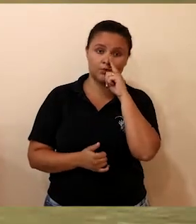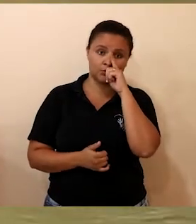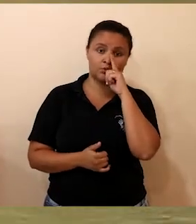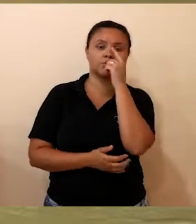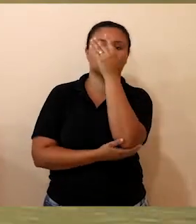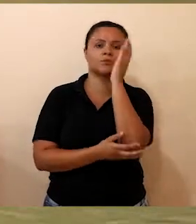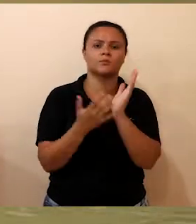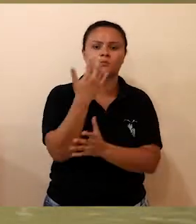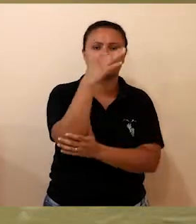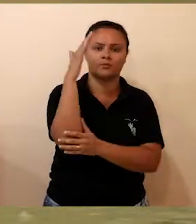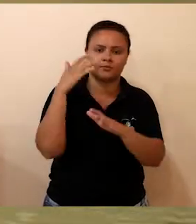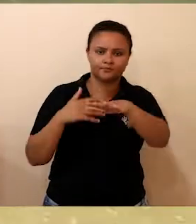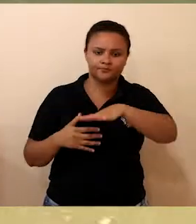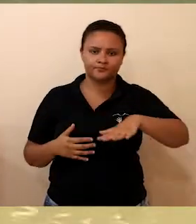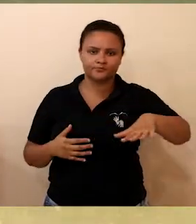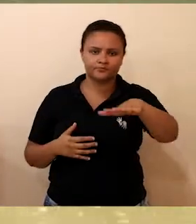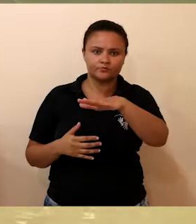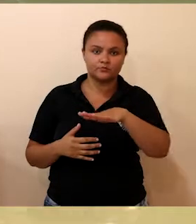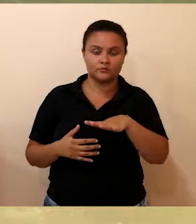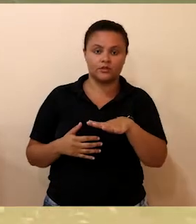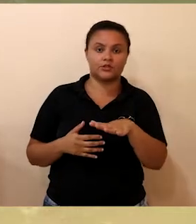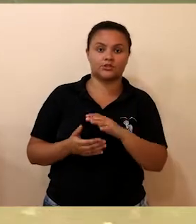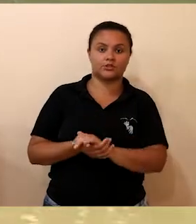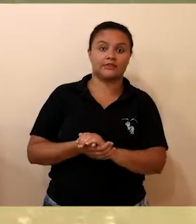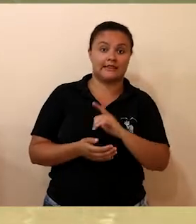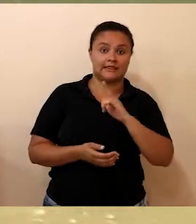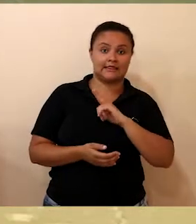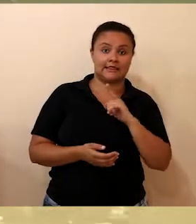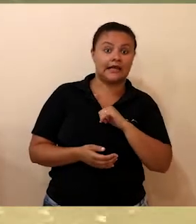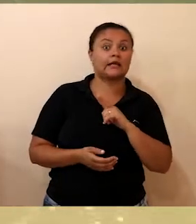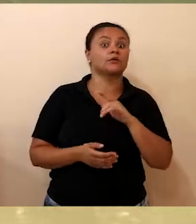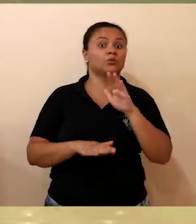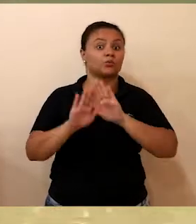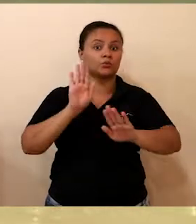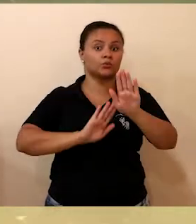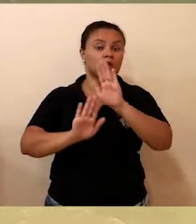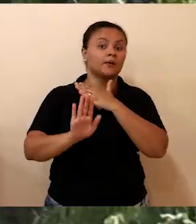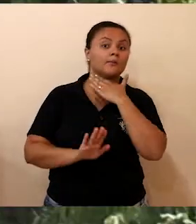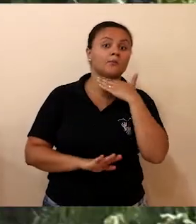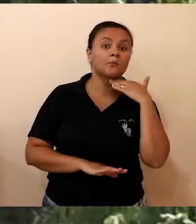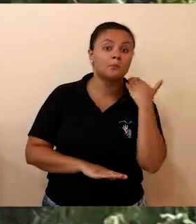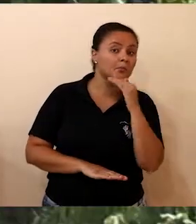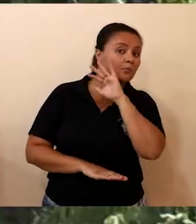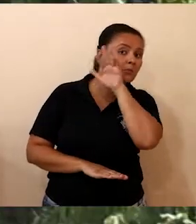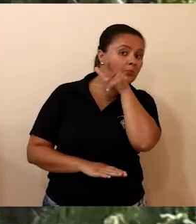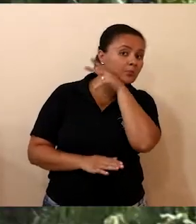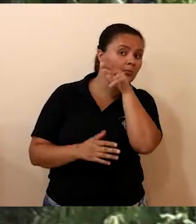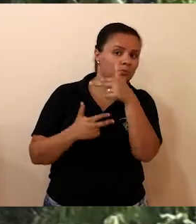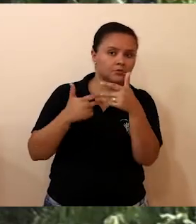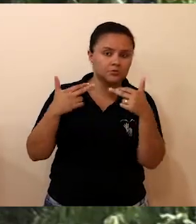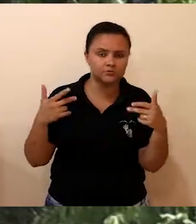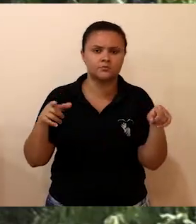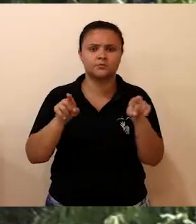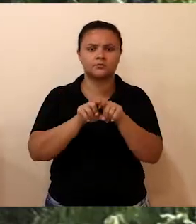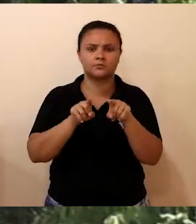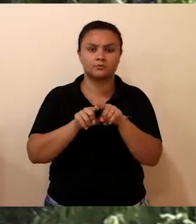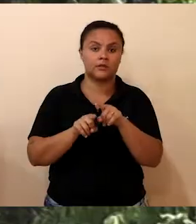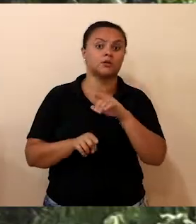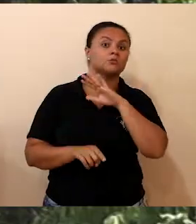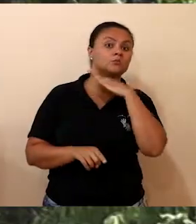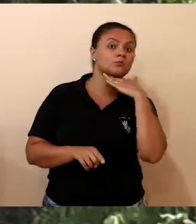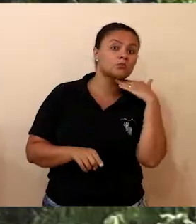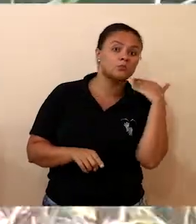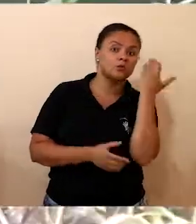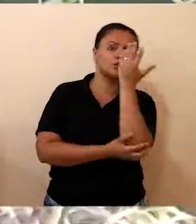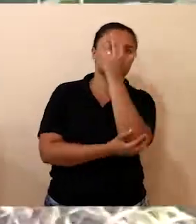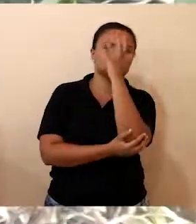impactar a fauna do local, quanto a morte de animais, quanto a flora, a morte de espécies de árvores nativas na região,